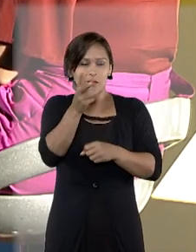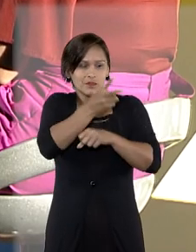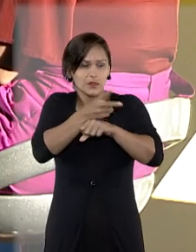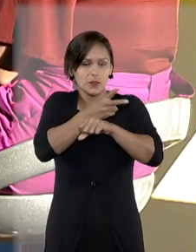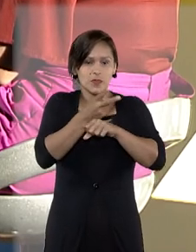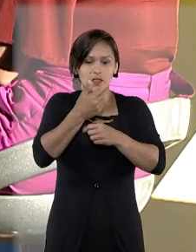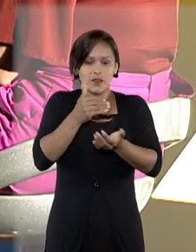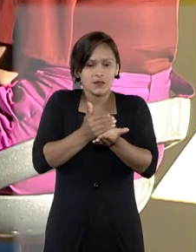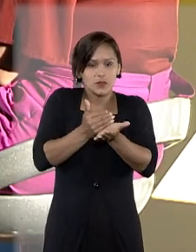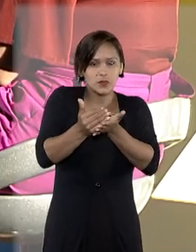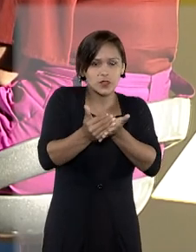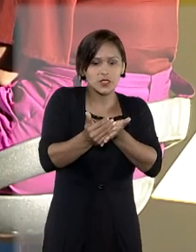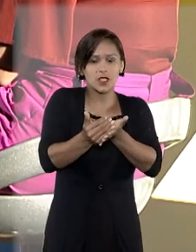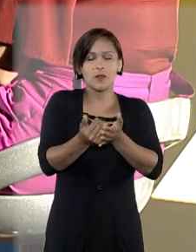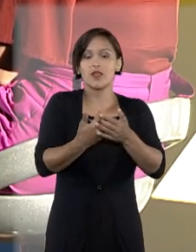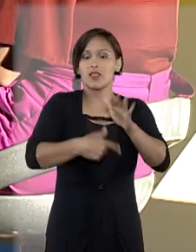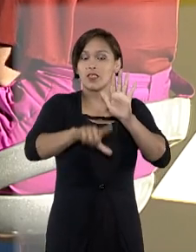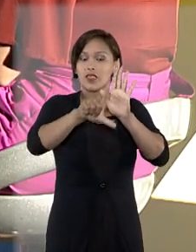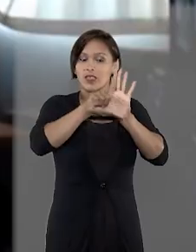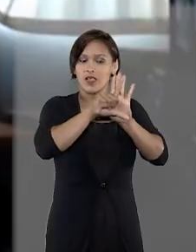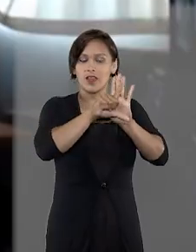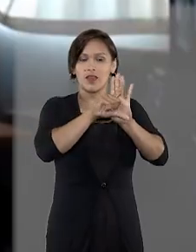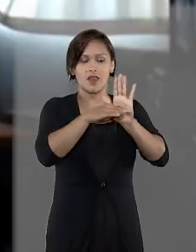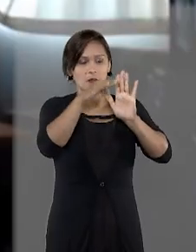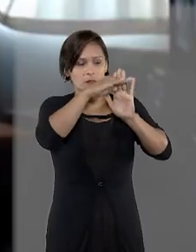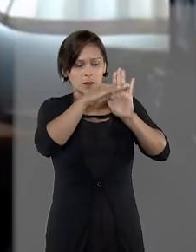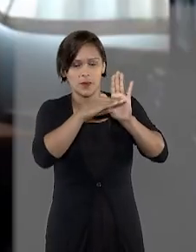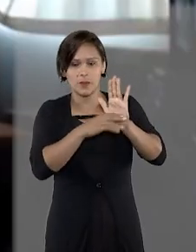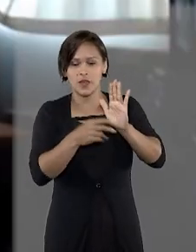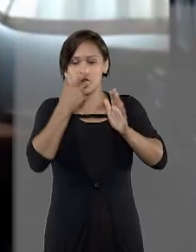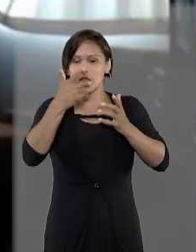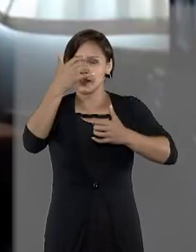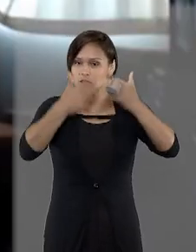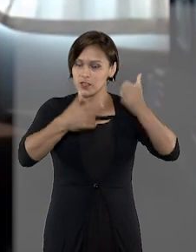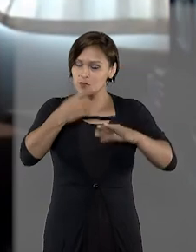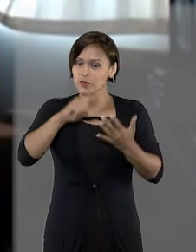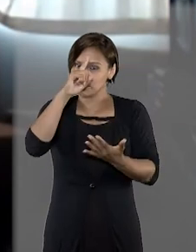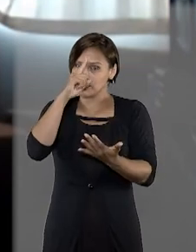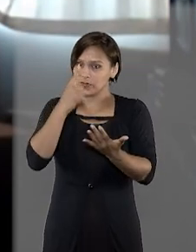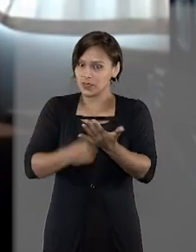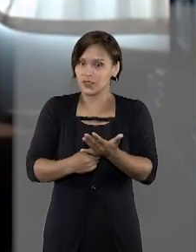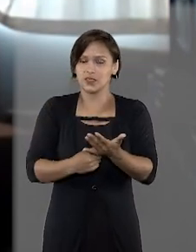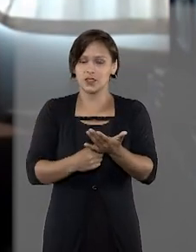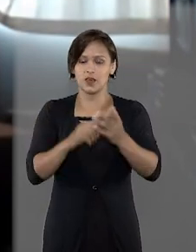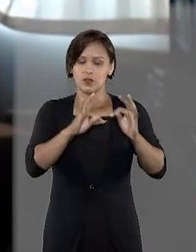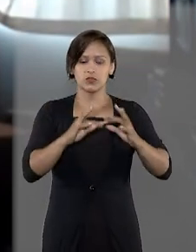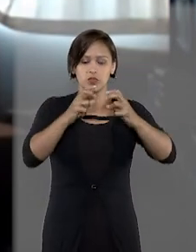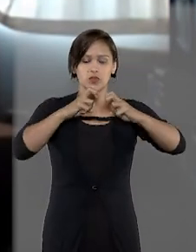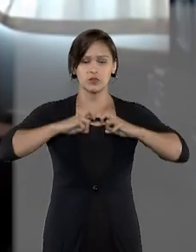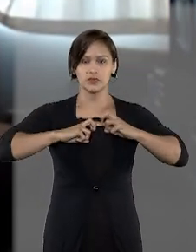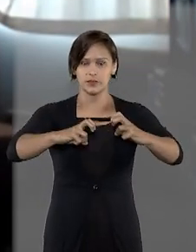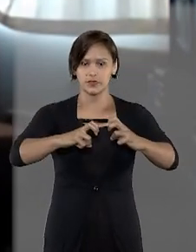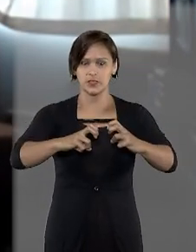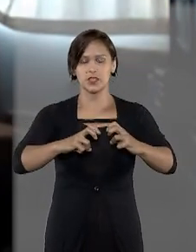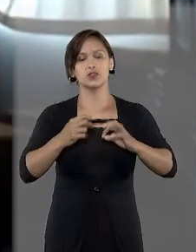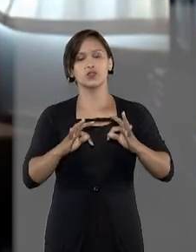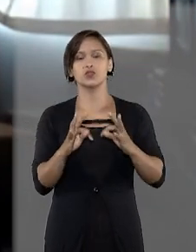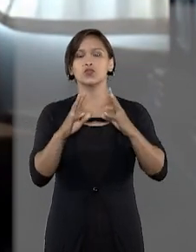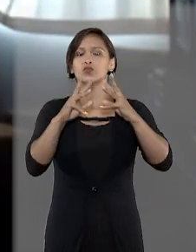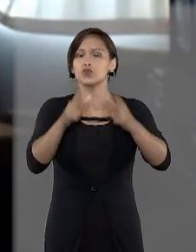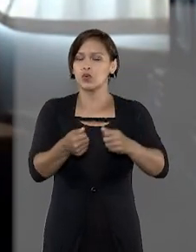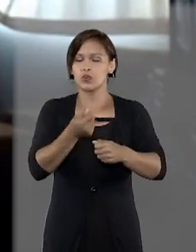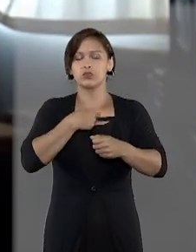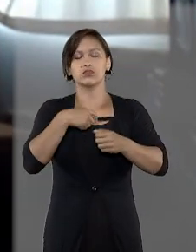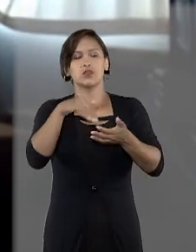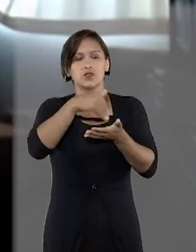observe o procedimento previsto em lei. O que nós dissemos na decisão, que nós assentamos e que determinamos inclusive que todos